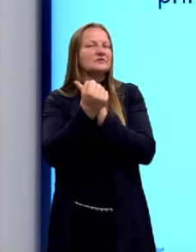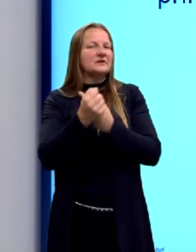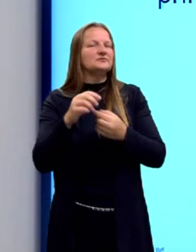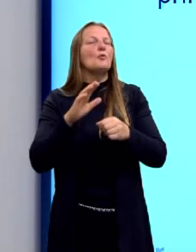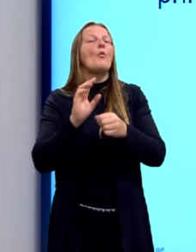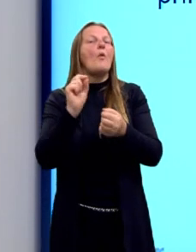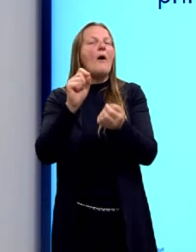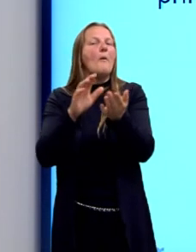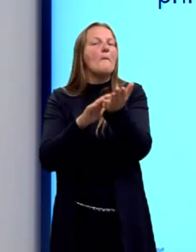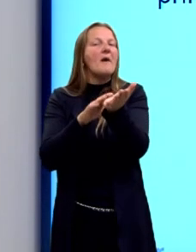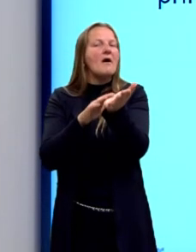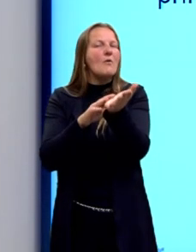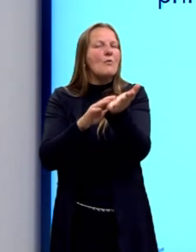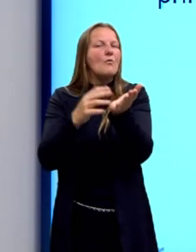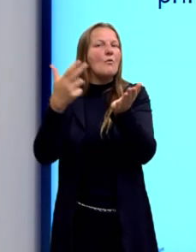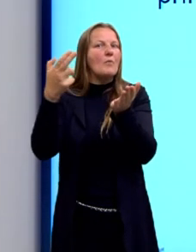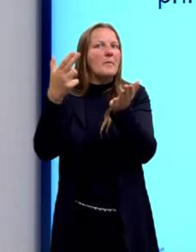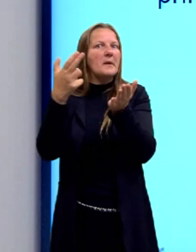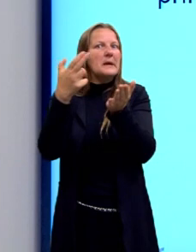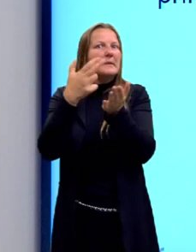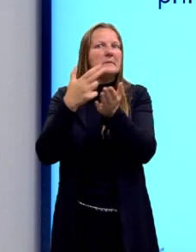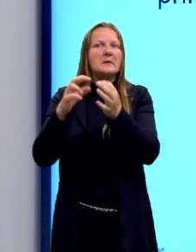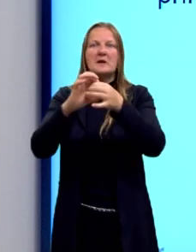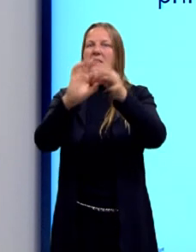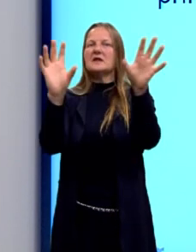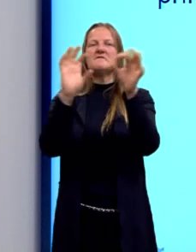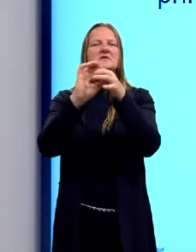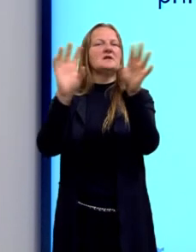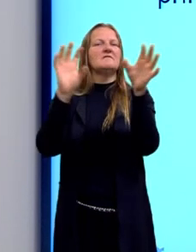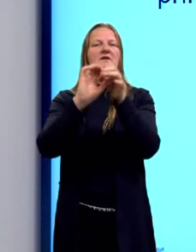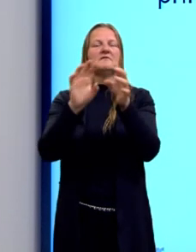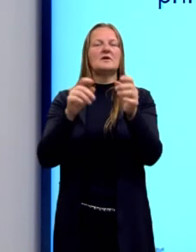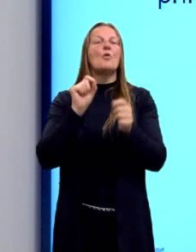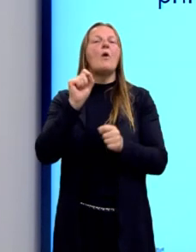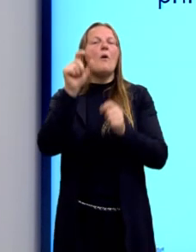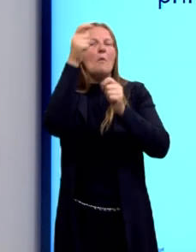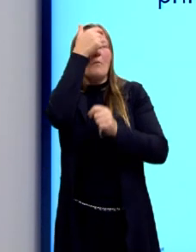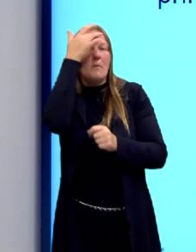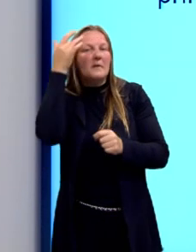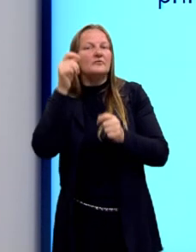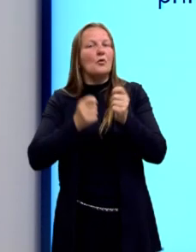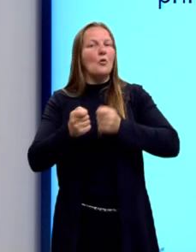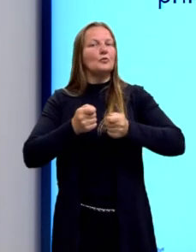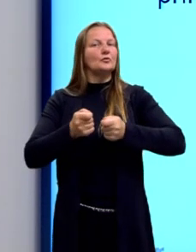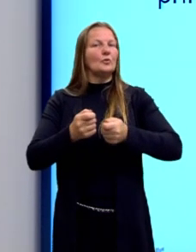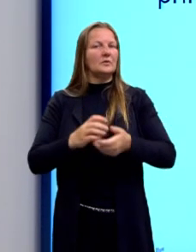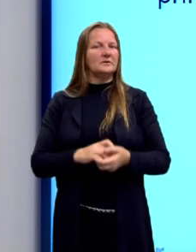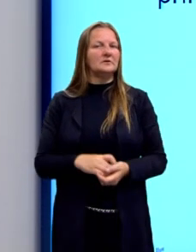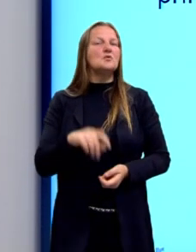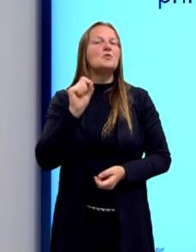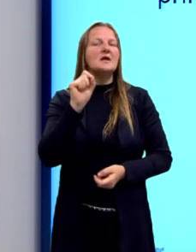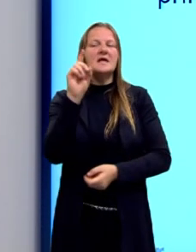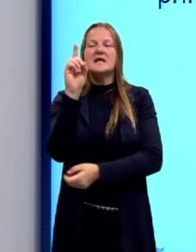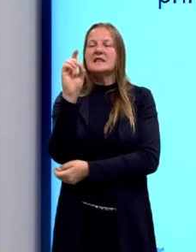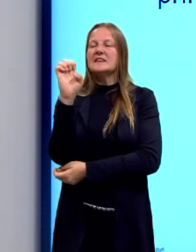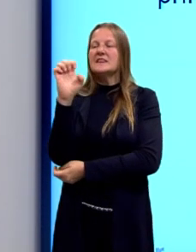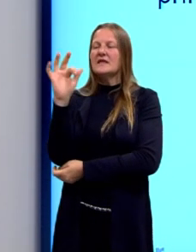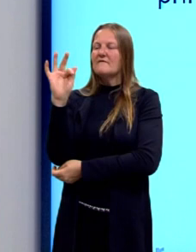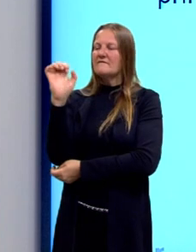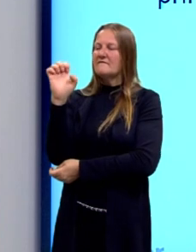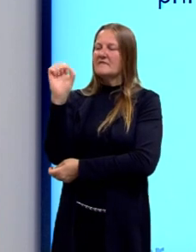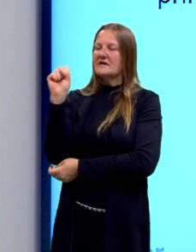de quem irão parar essas armas? Como será o controle? O que é a defesa pessoal? Veja que aqui já está, né? Olha só.